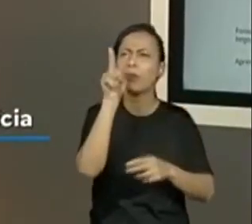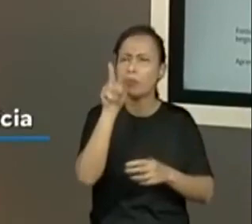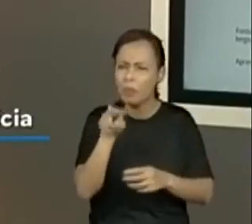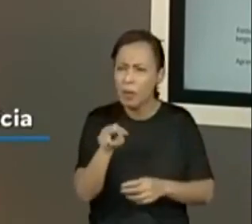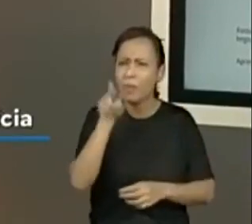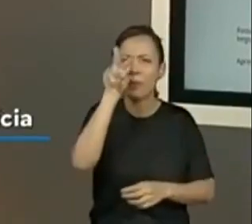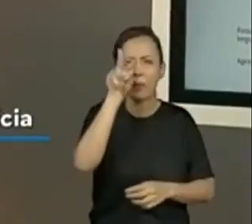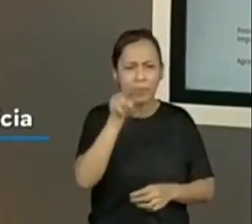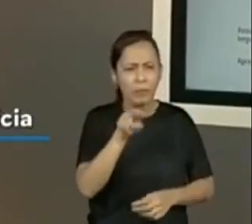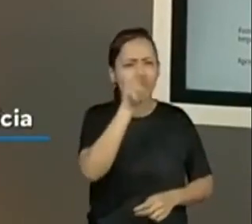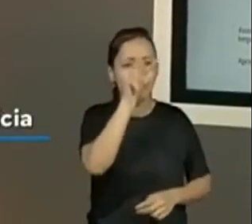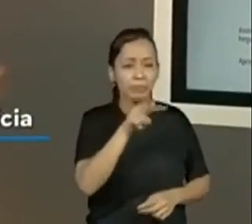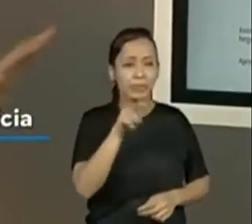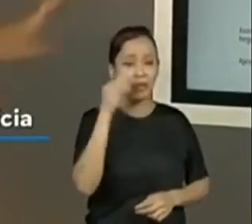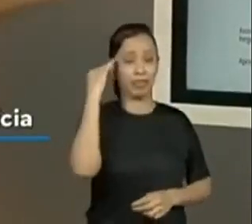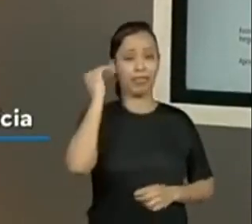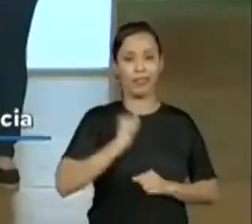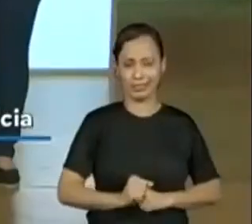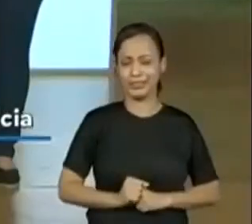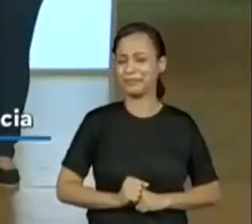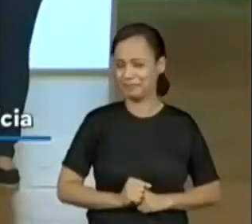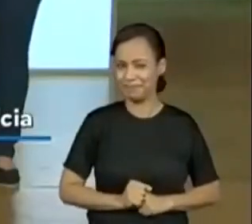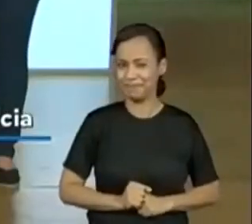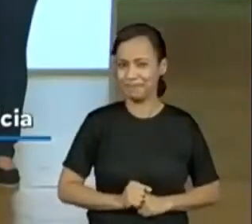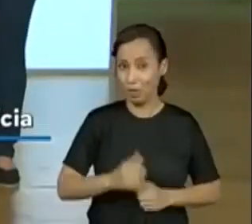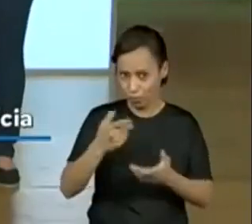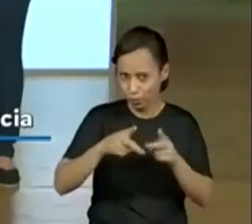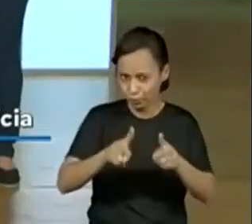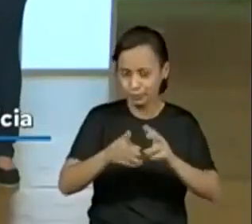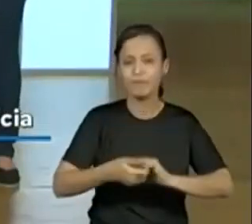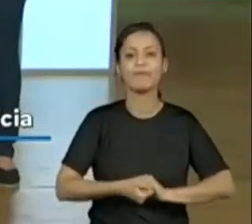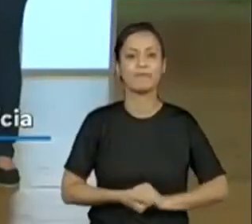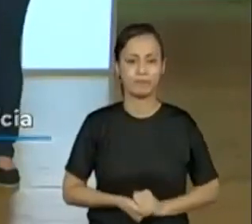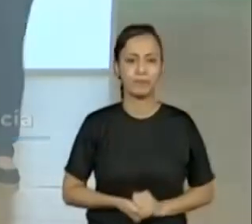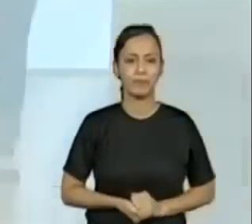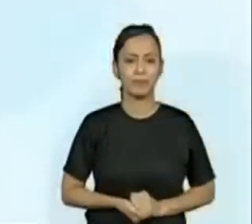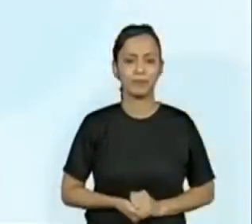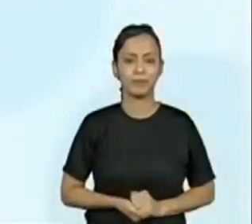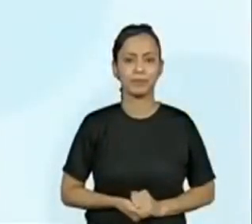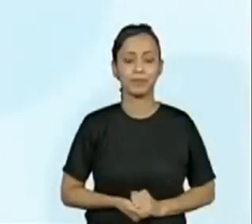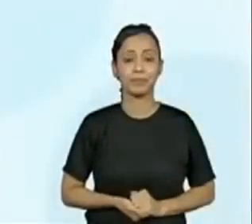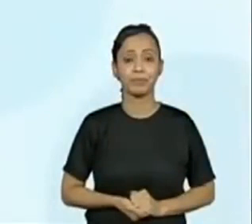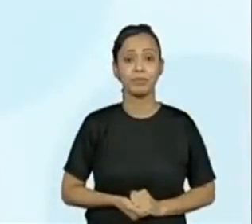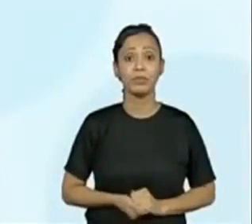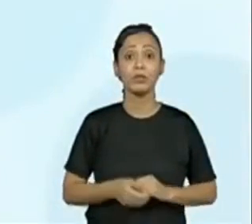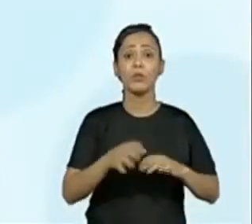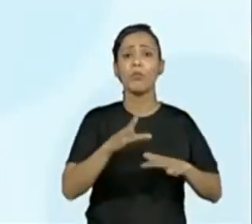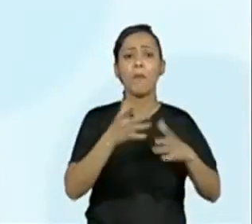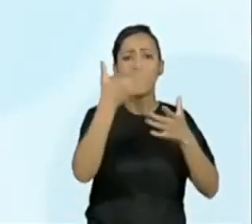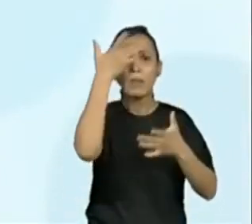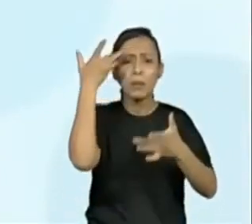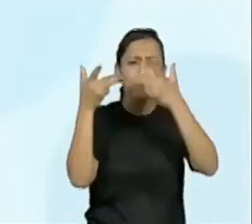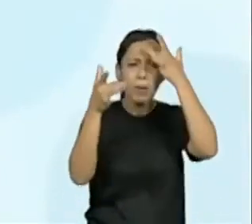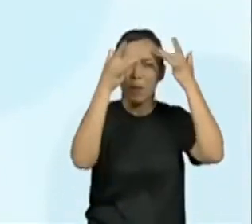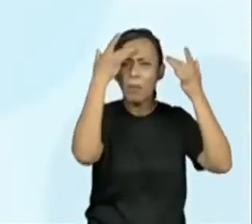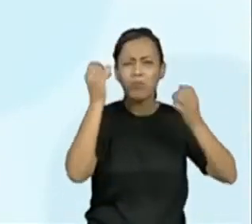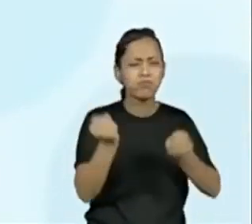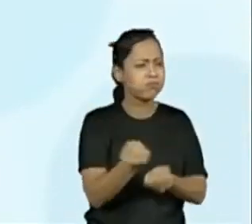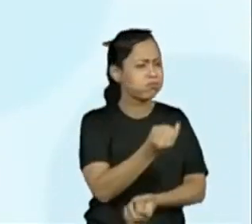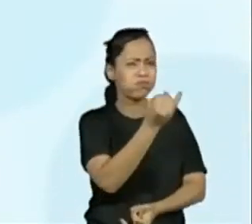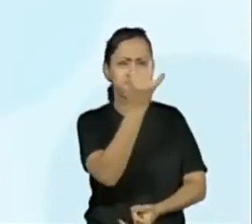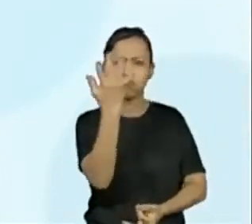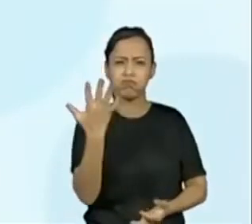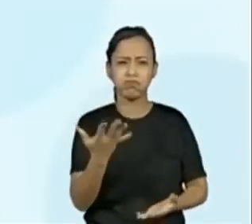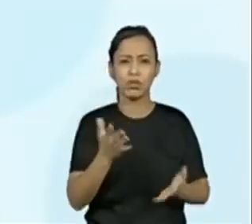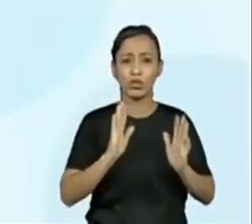animando aí que o texto está bem interessante, né? Vamos continuar. Além do apoio de milhares de pessoas e